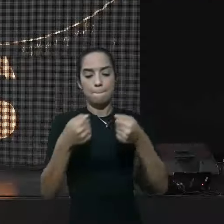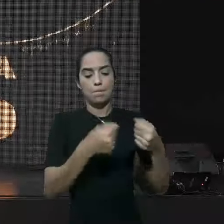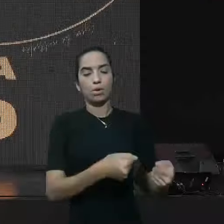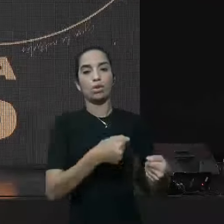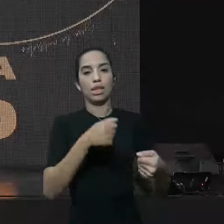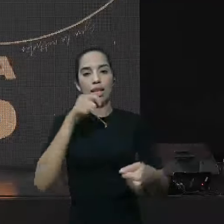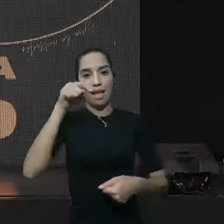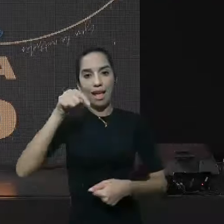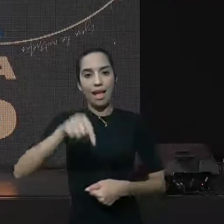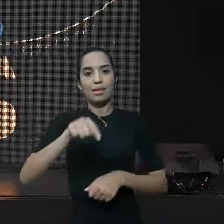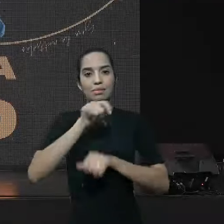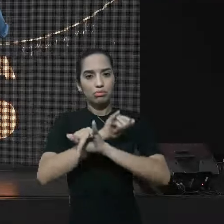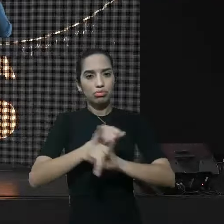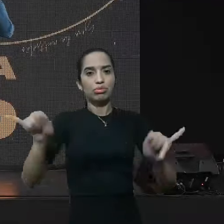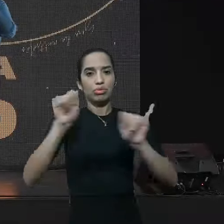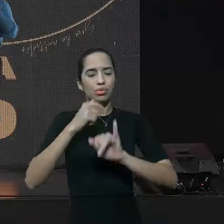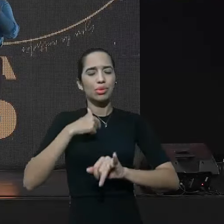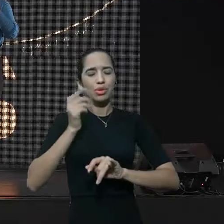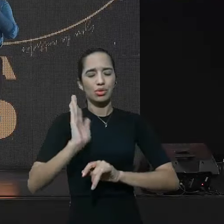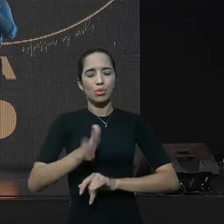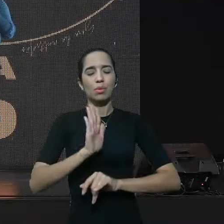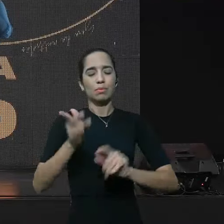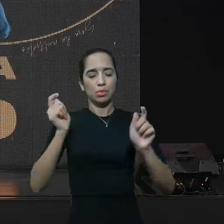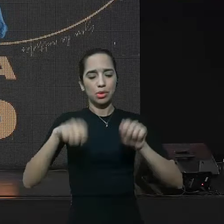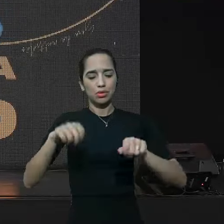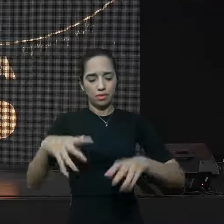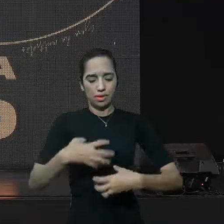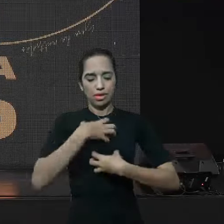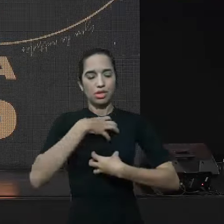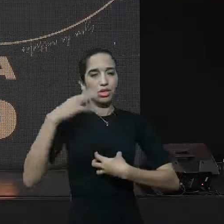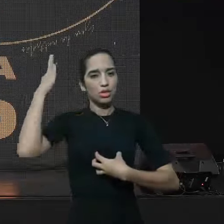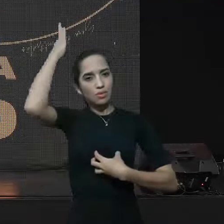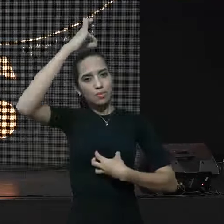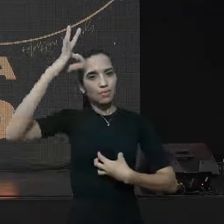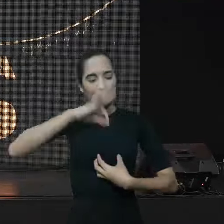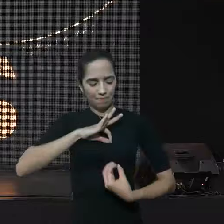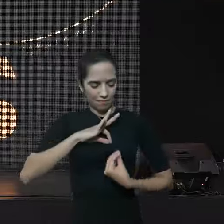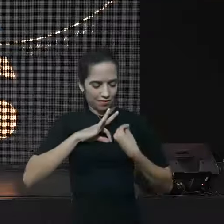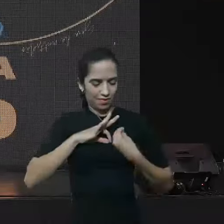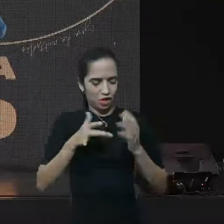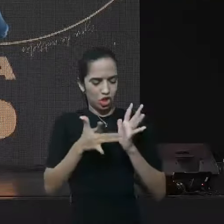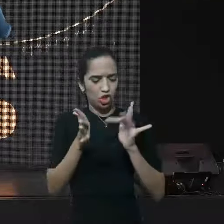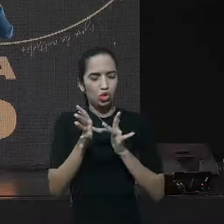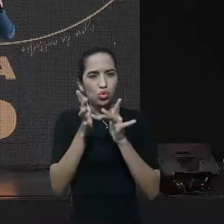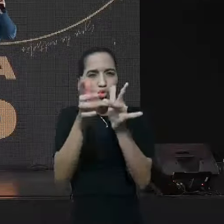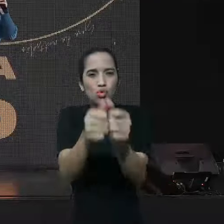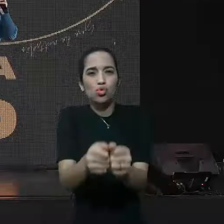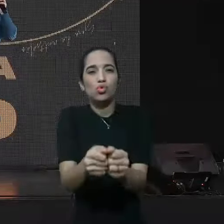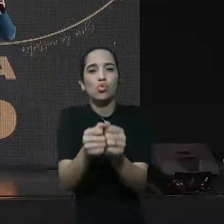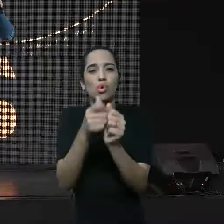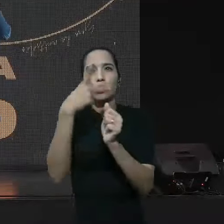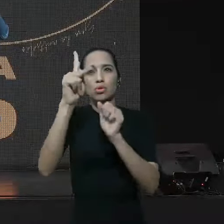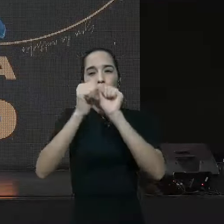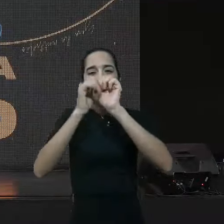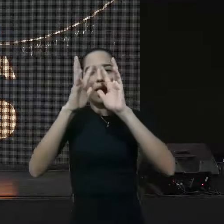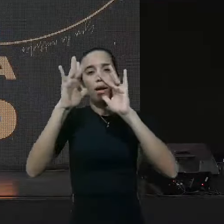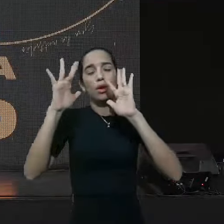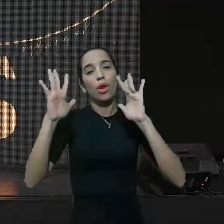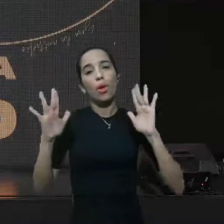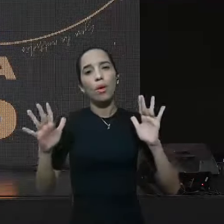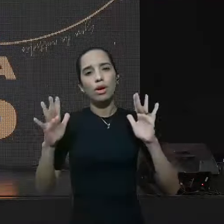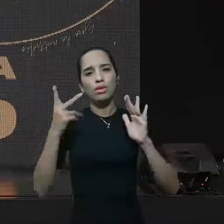liberado, aqui, eu, eu, já posso, sentir, a presença, de Jesus, nesse lugar, da sua glória, do seu mover,